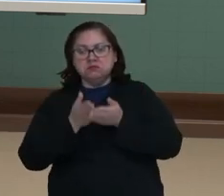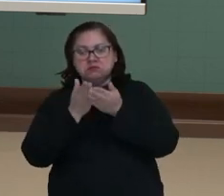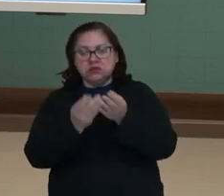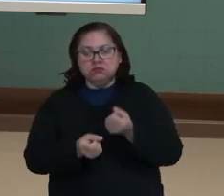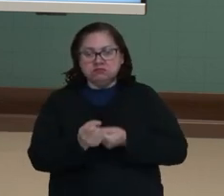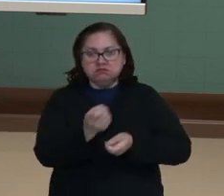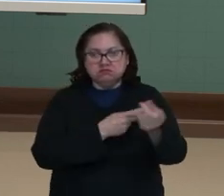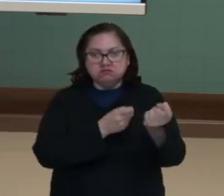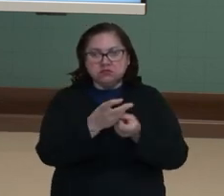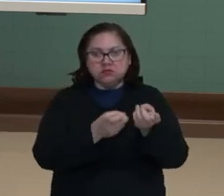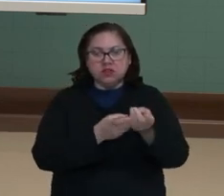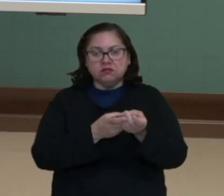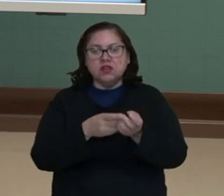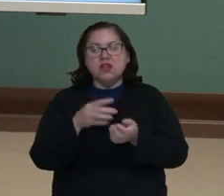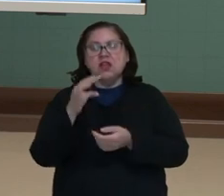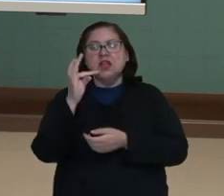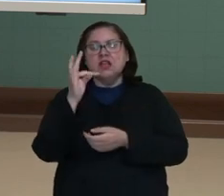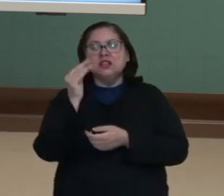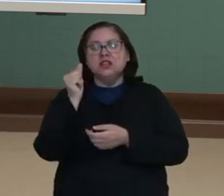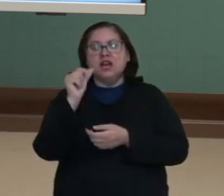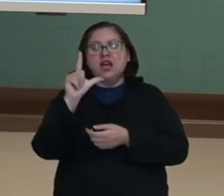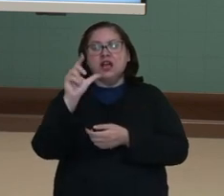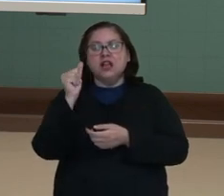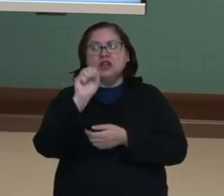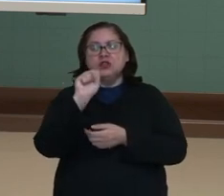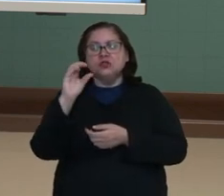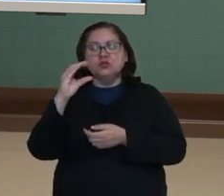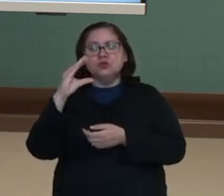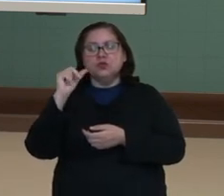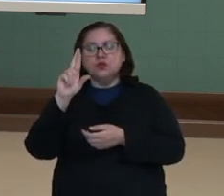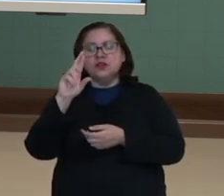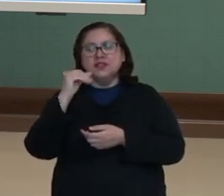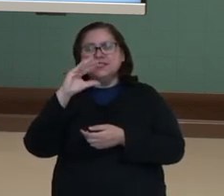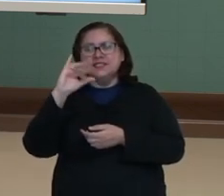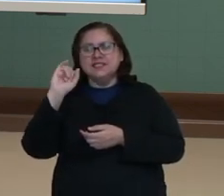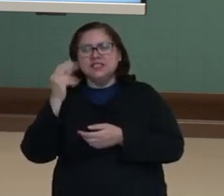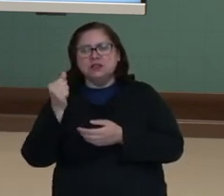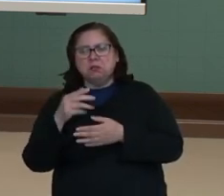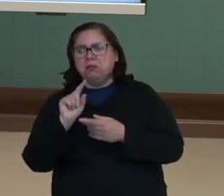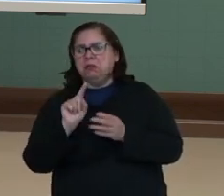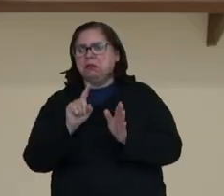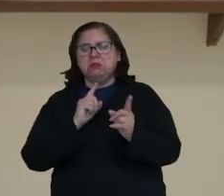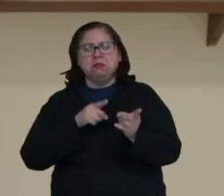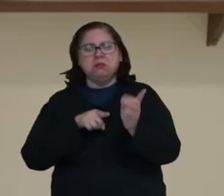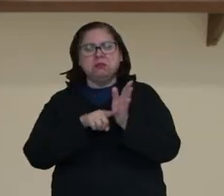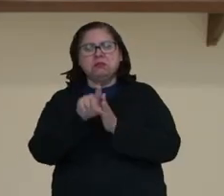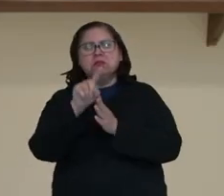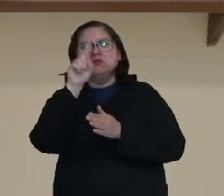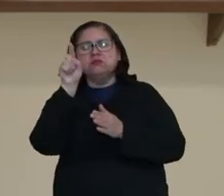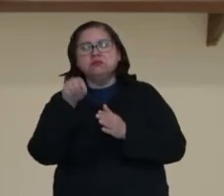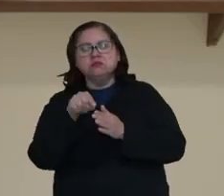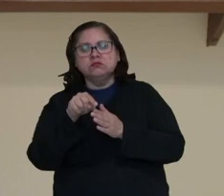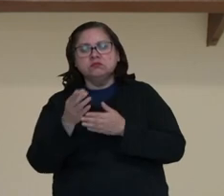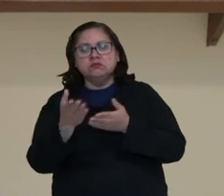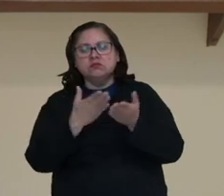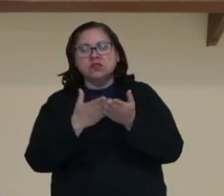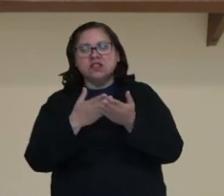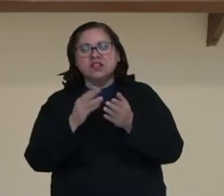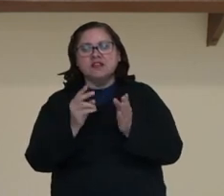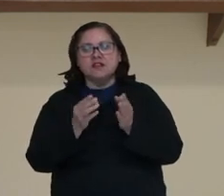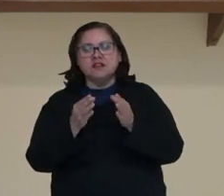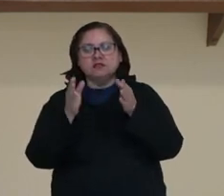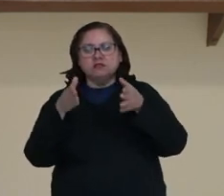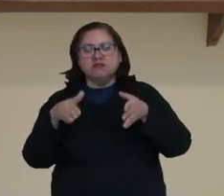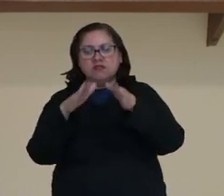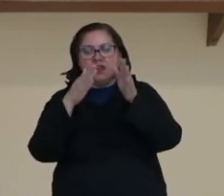marítimo, chamado de talassocracia. O que é isso, professor? Eles comercializavam vasos com